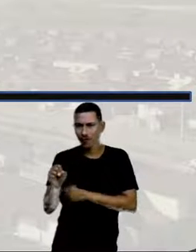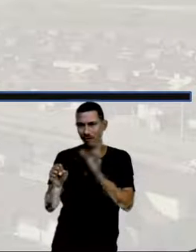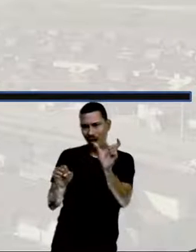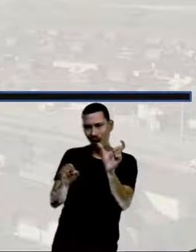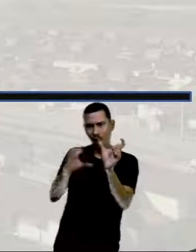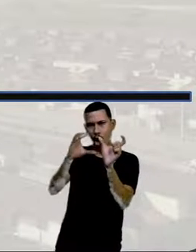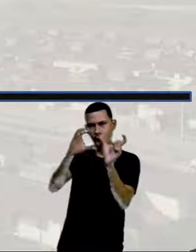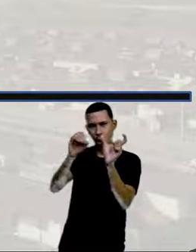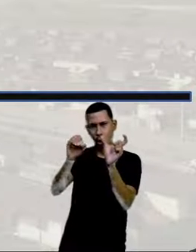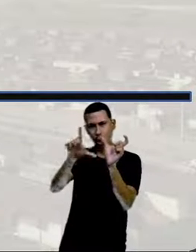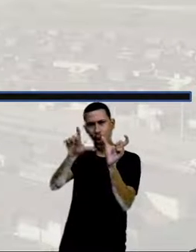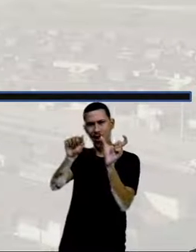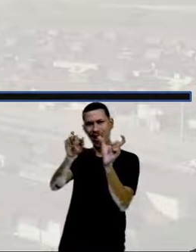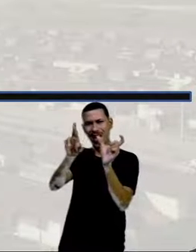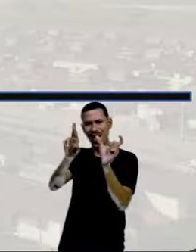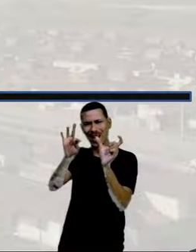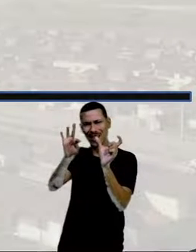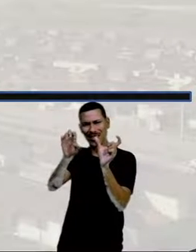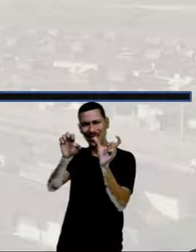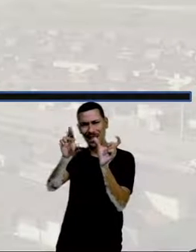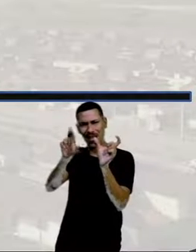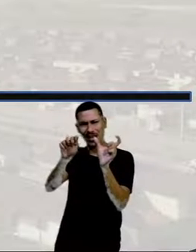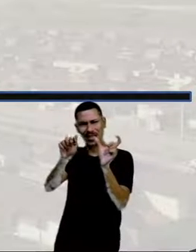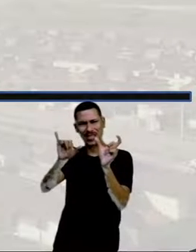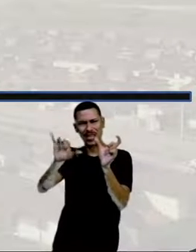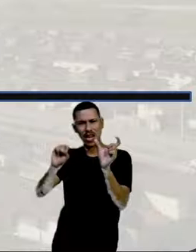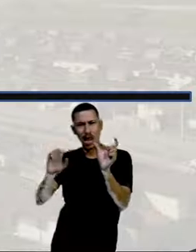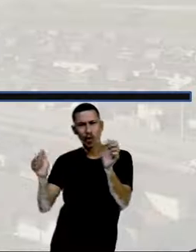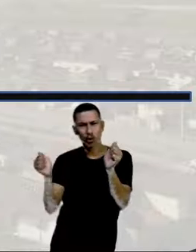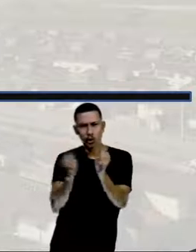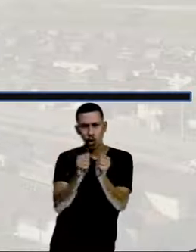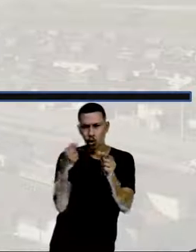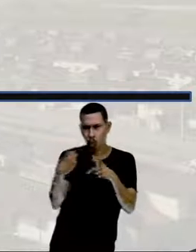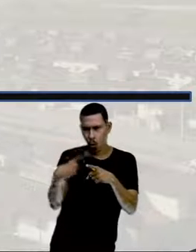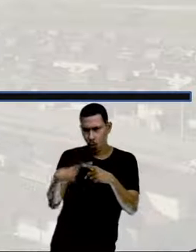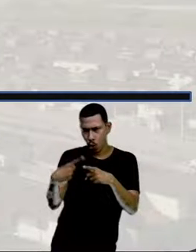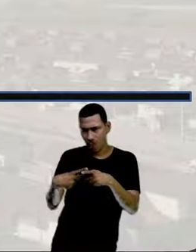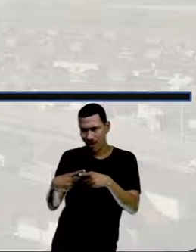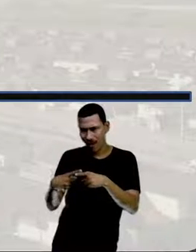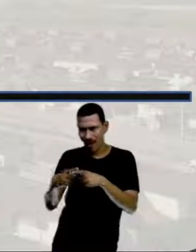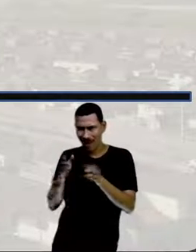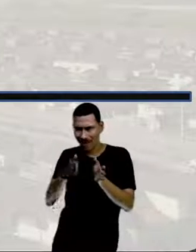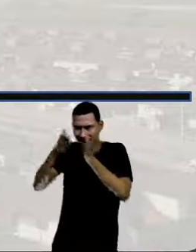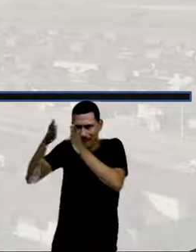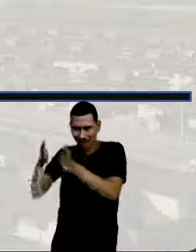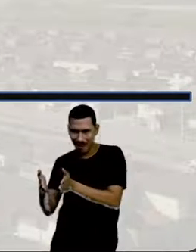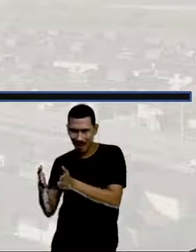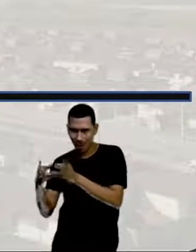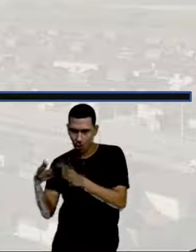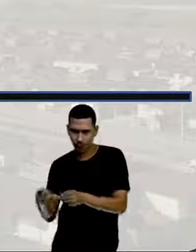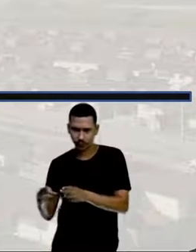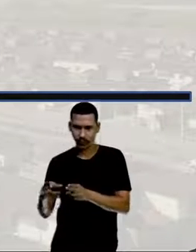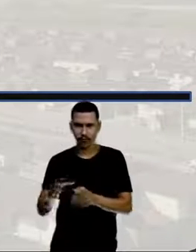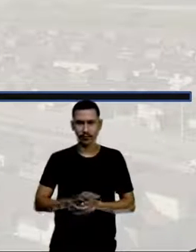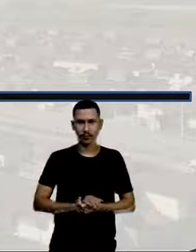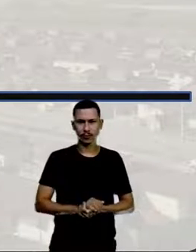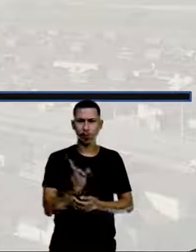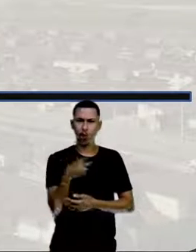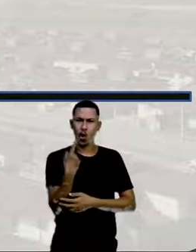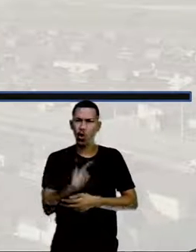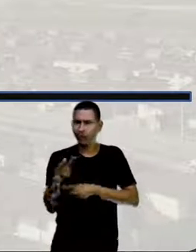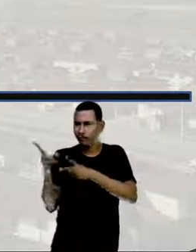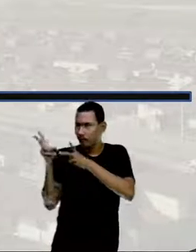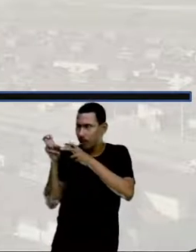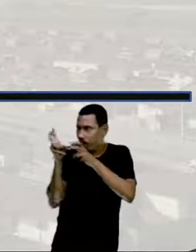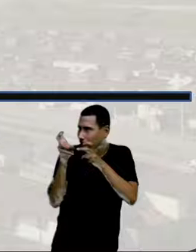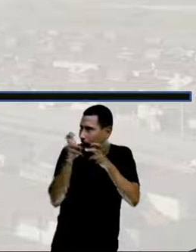quer dizer que estão juntos, laterais, porque estão do mesmo lado, tá certo? Então, se a gente olhar